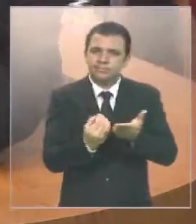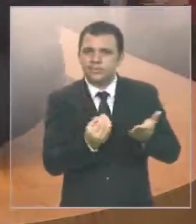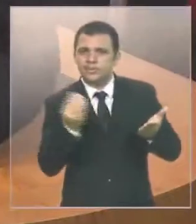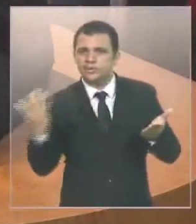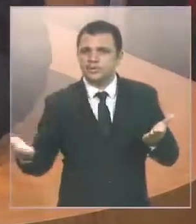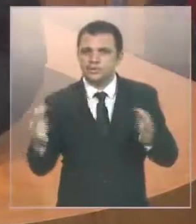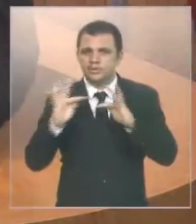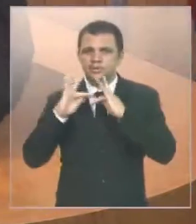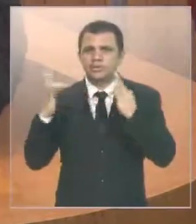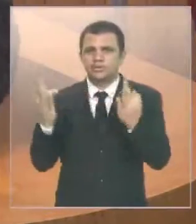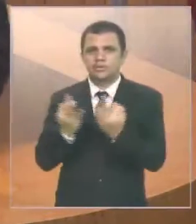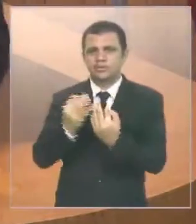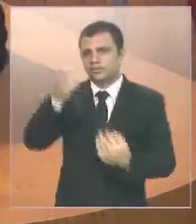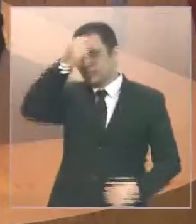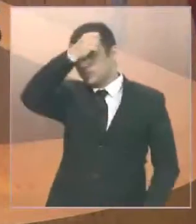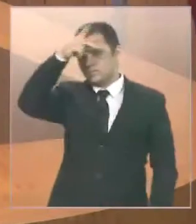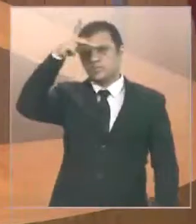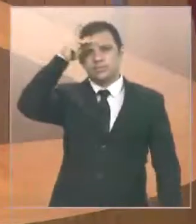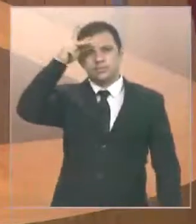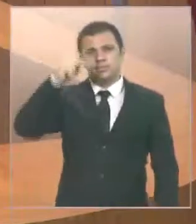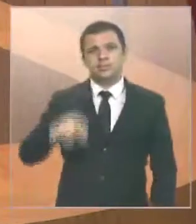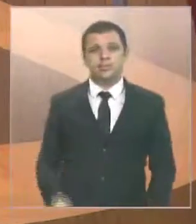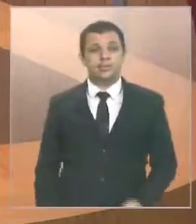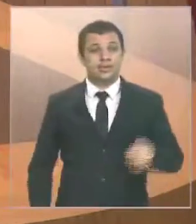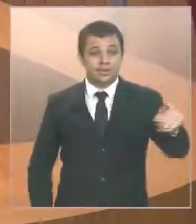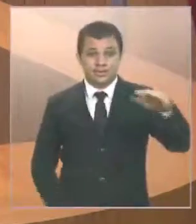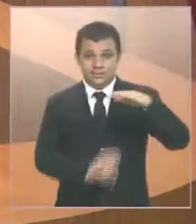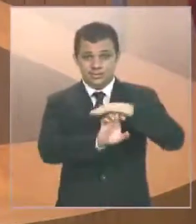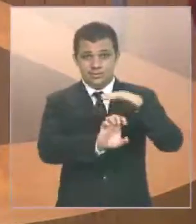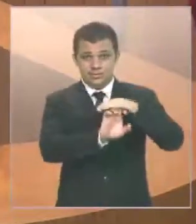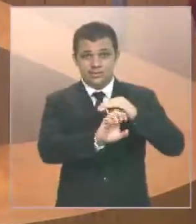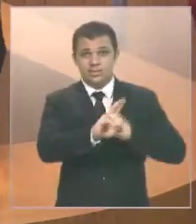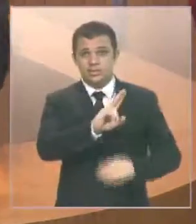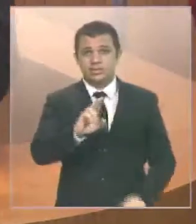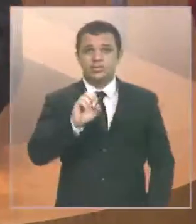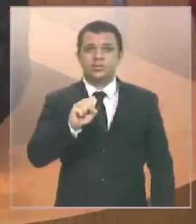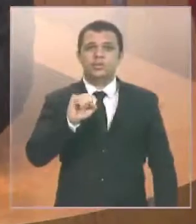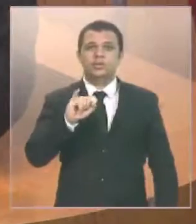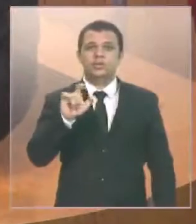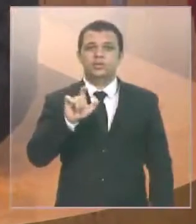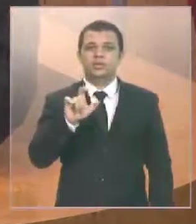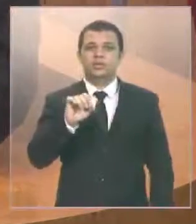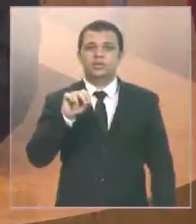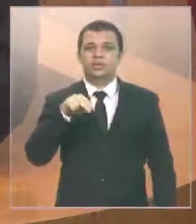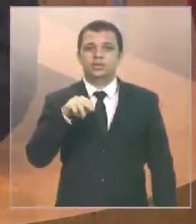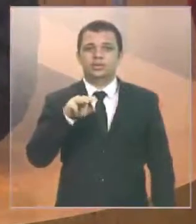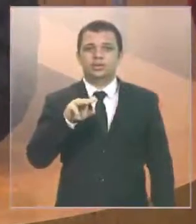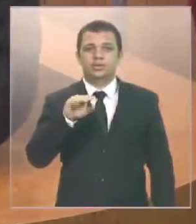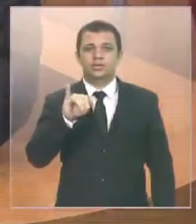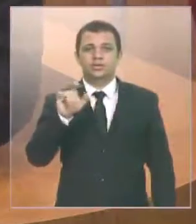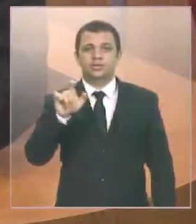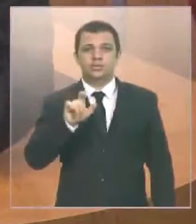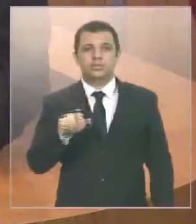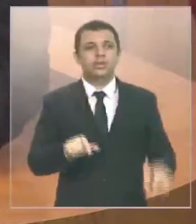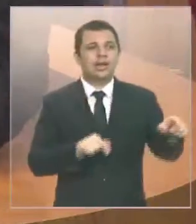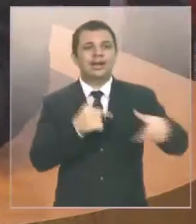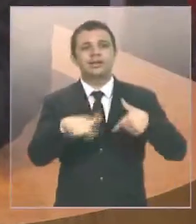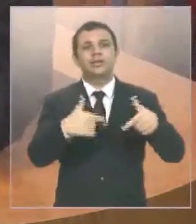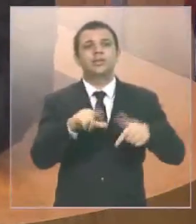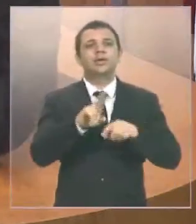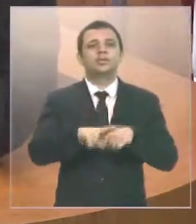senhor prefeito. Essa empresa, Seixomix, ela trabalha com uma obra-prima chamada Seixo,